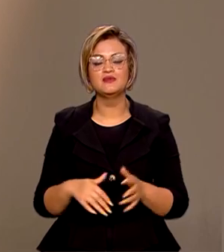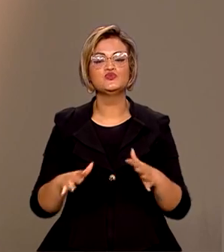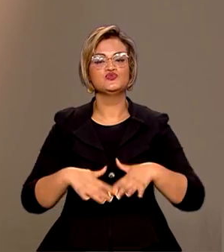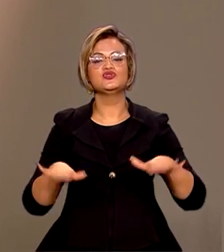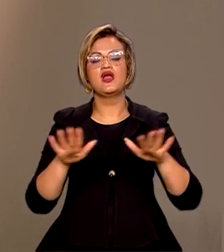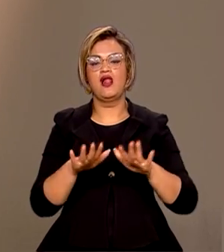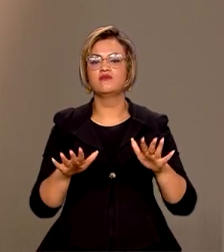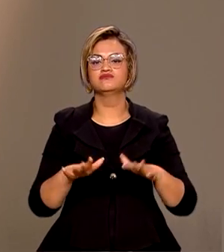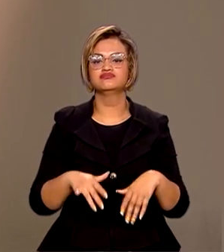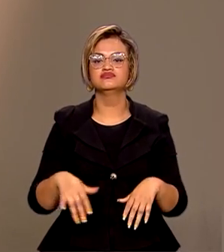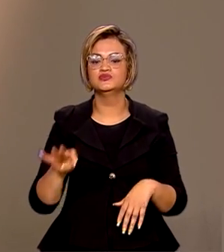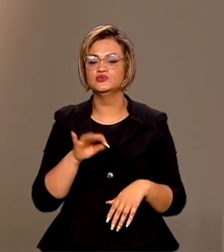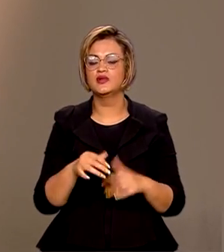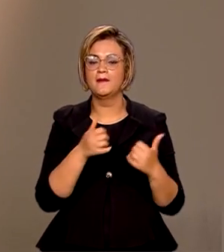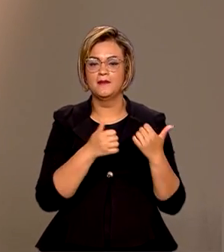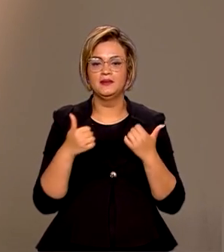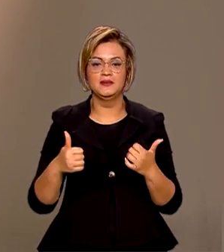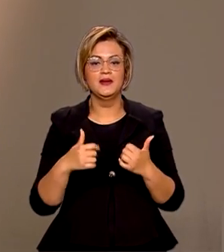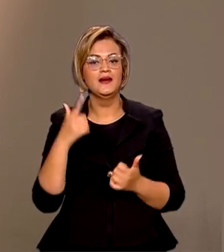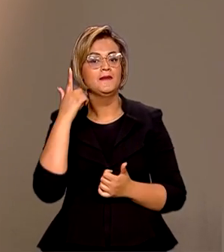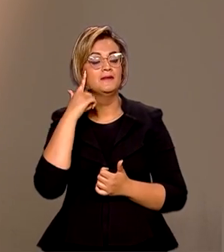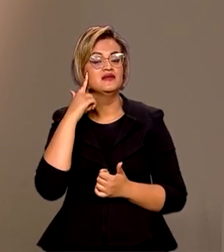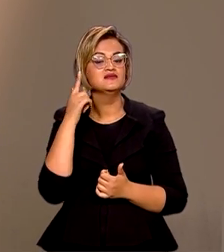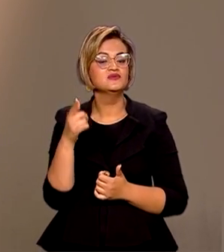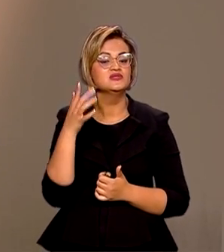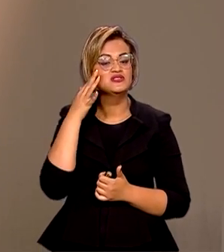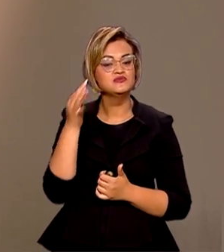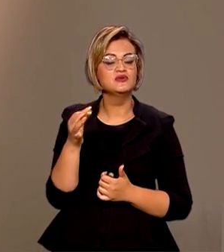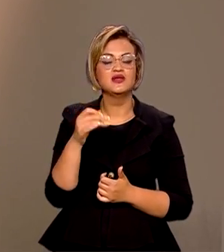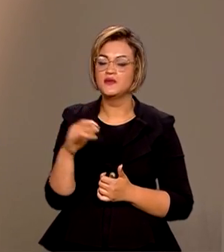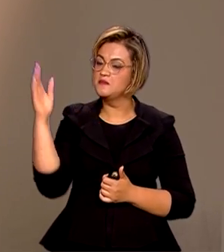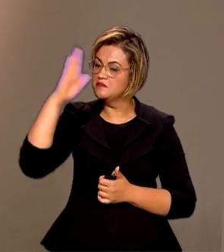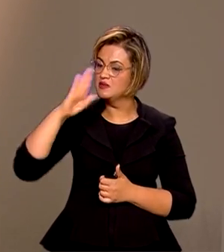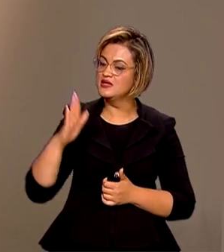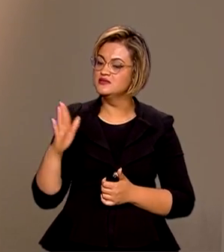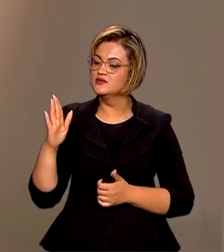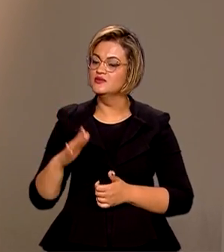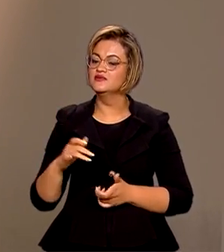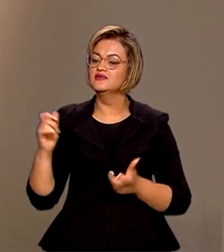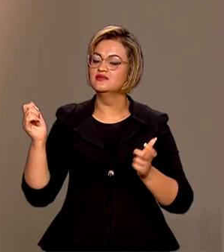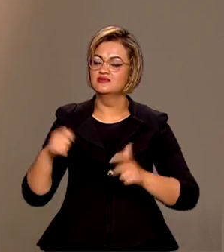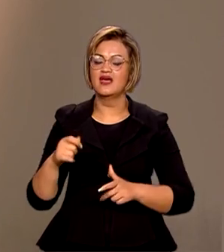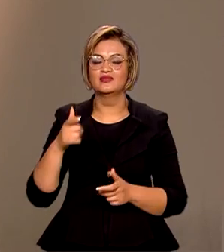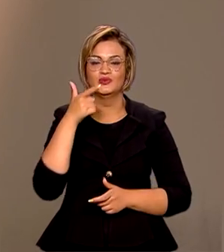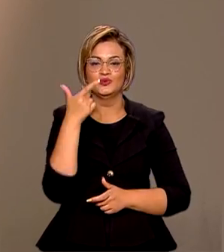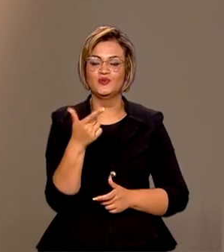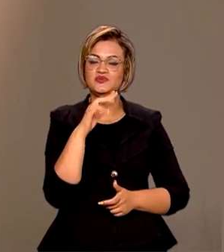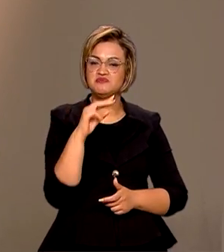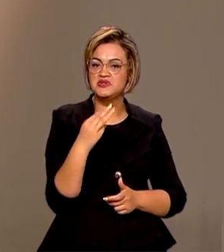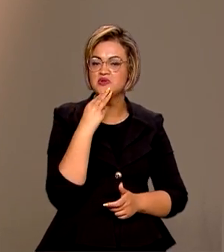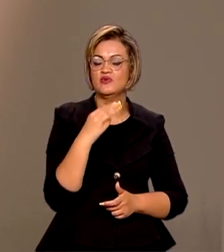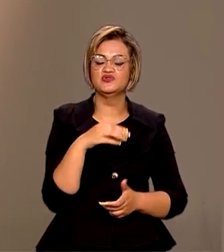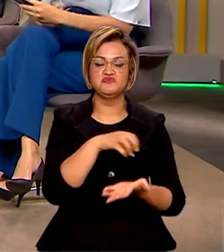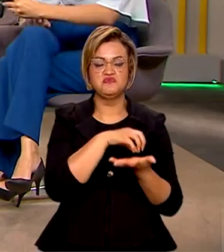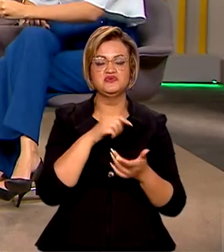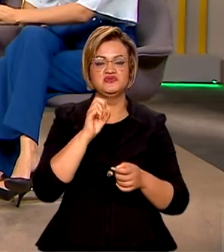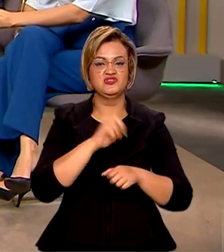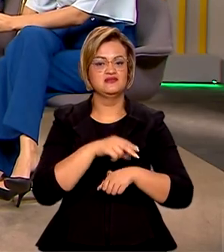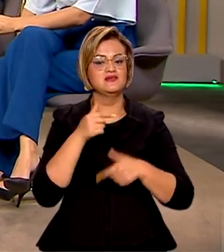tudo funciona, levando a esse entendimento de que o país poderá oferecer esses 2 milhões de postos de trabalho, sim.